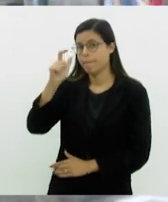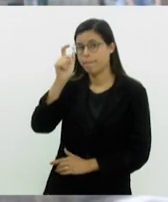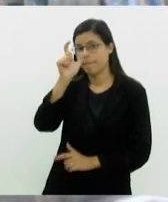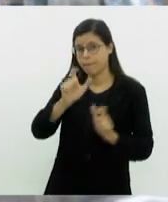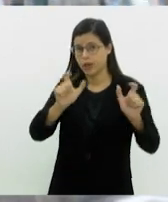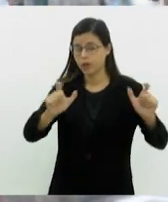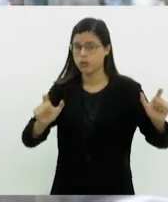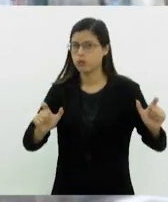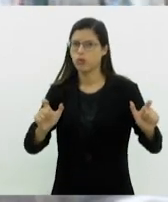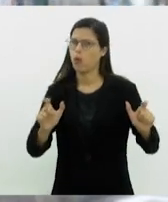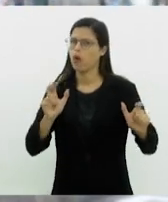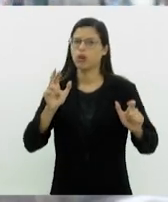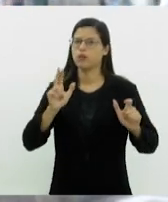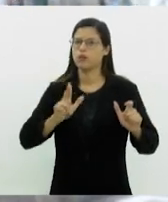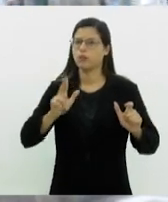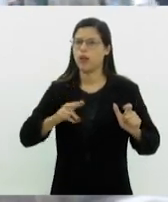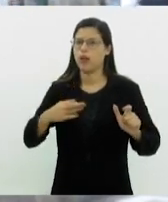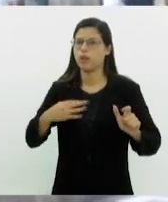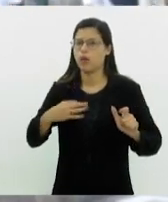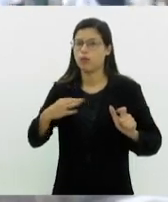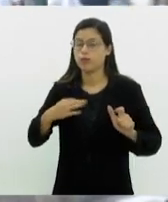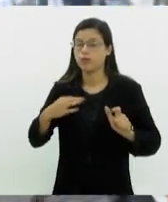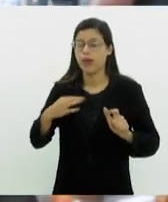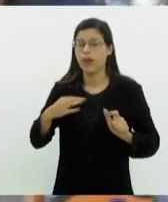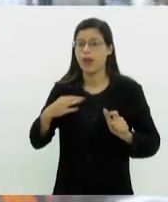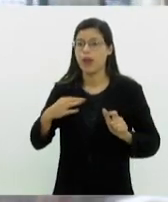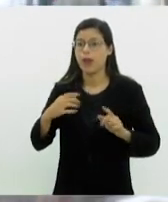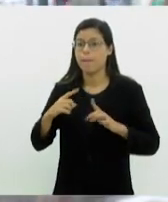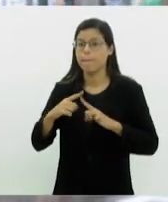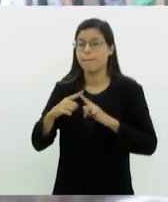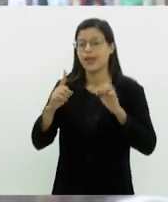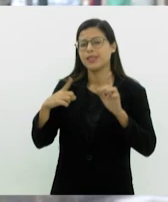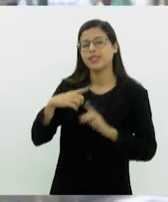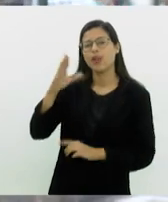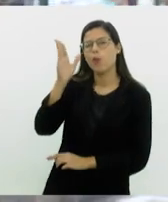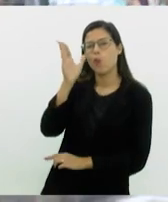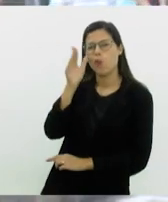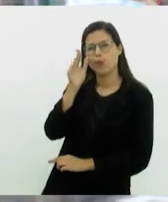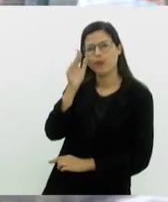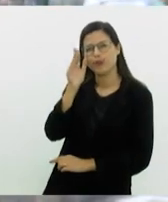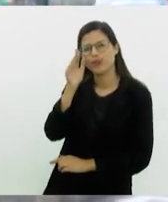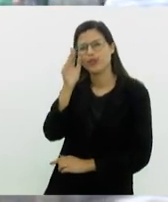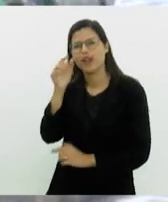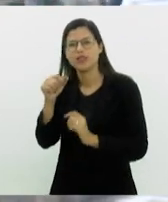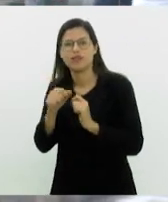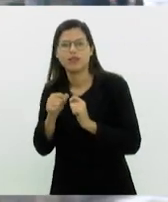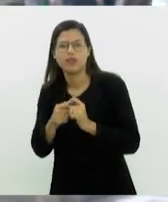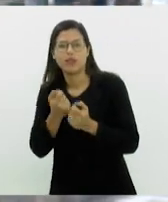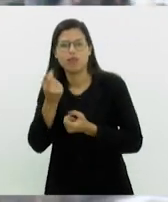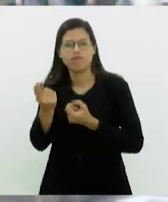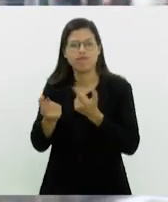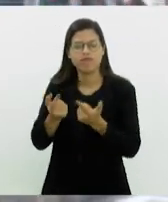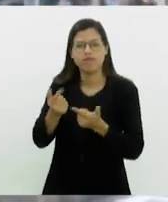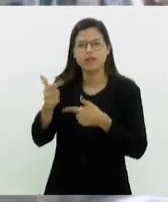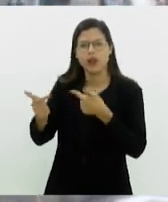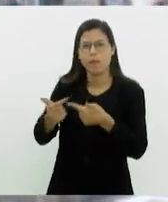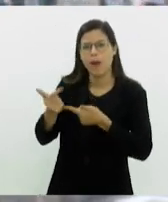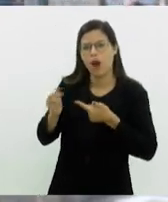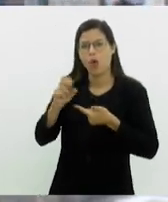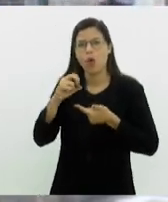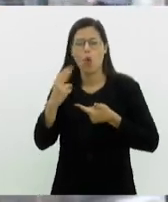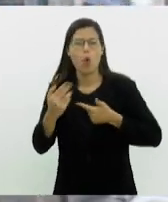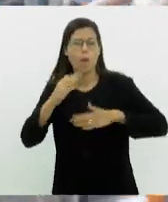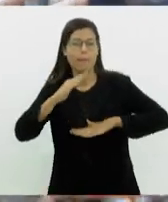necessariamente são voluntárias, mas têm uma curiosidade em fazer um trabalho voluntário, têm um conhecimento, doar uma habilidade